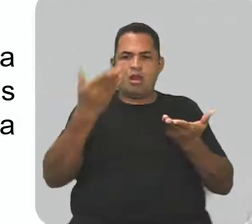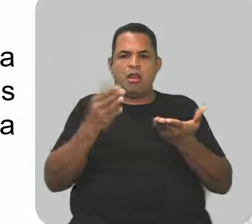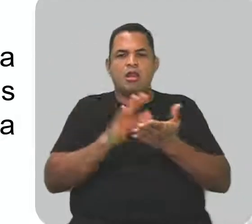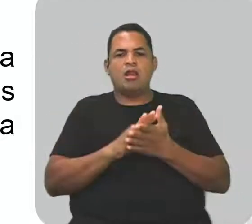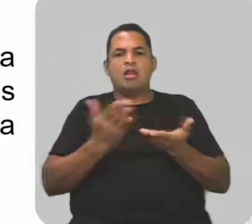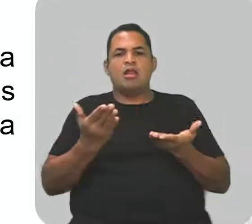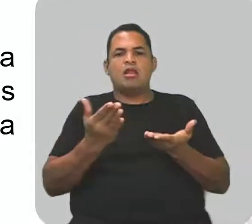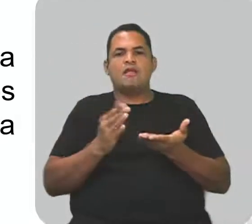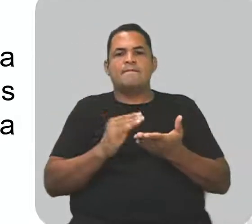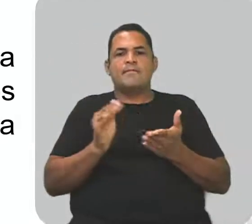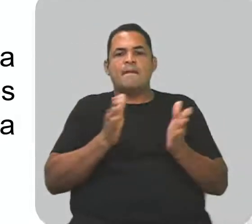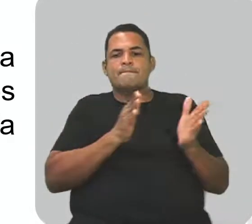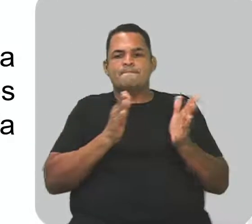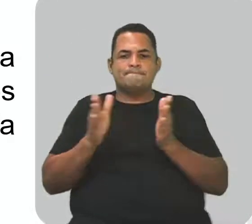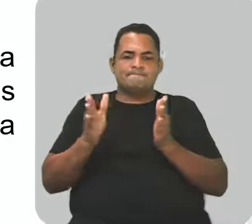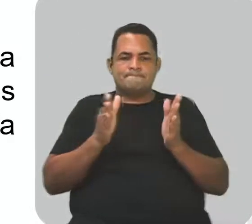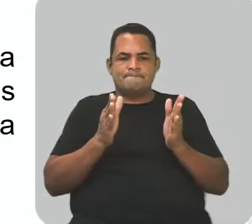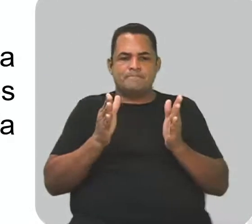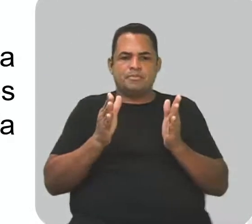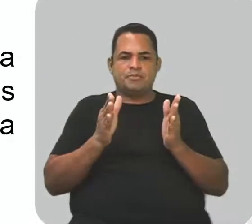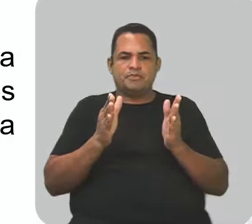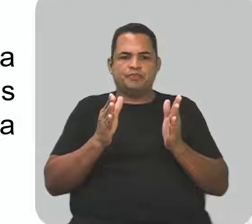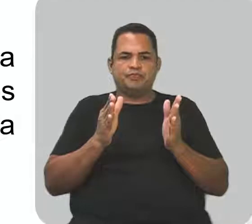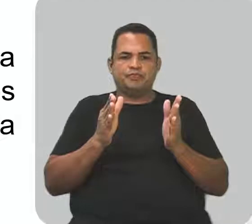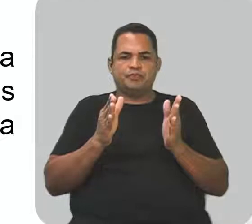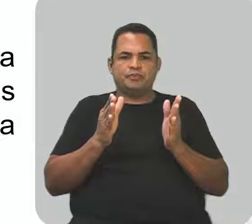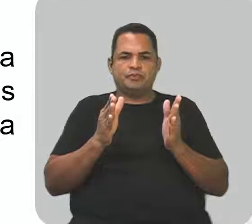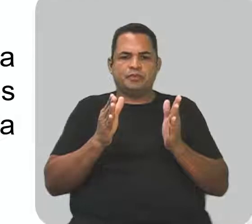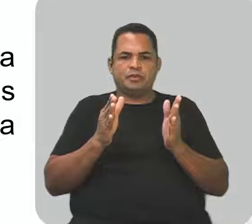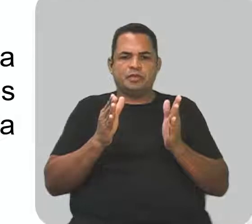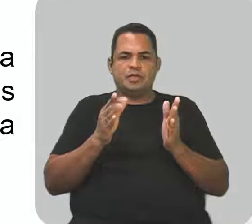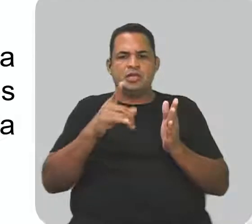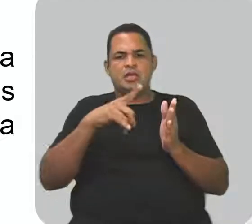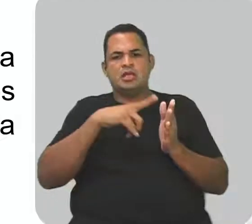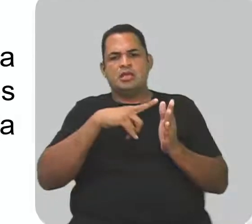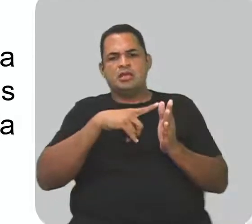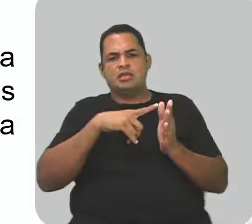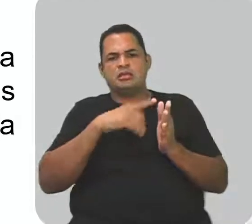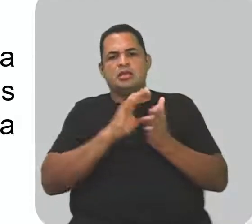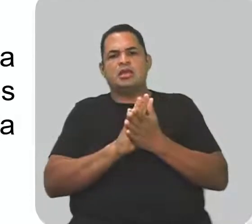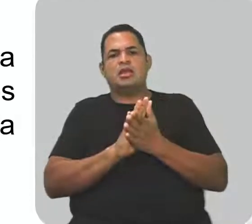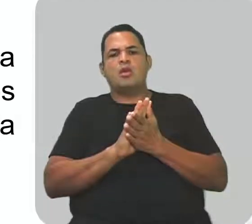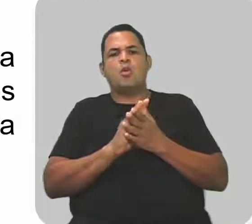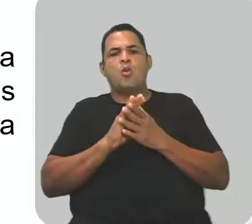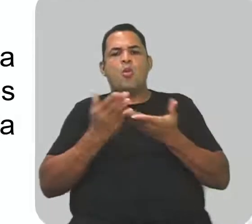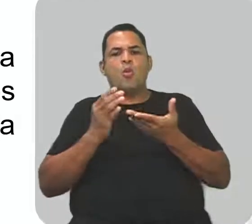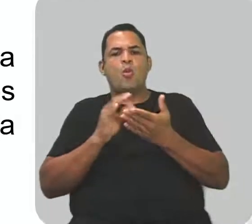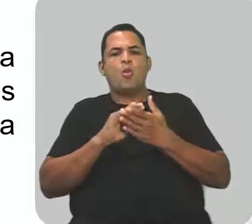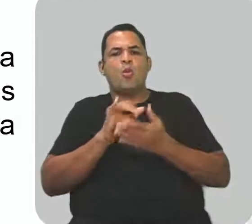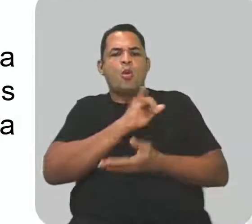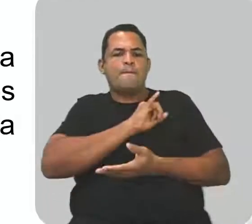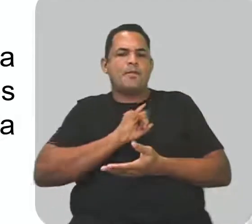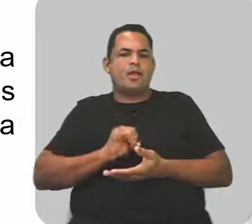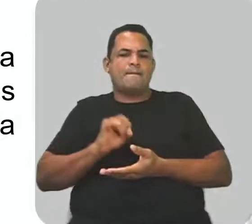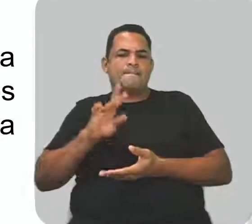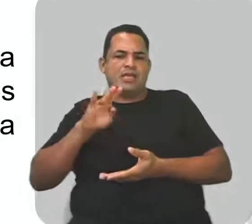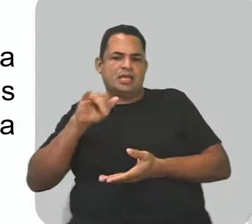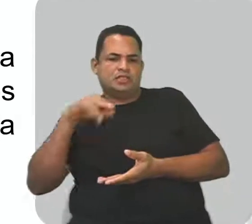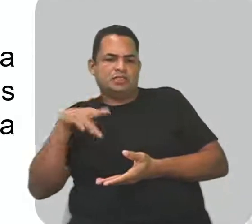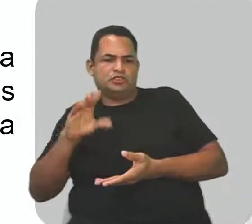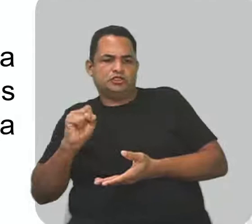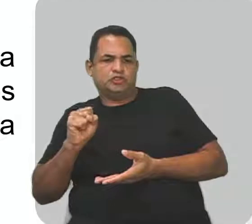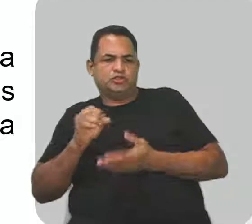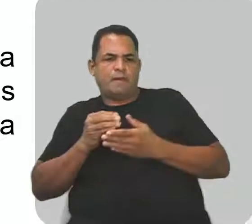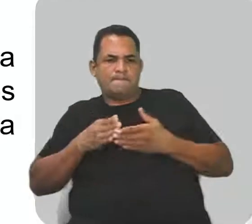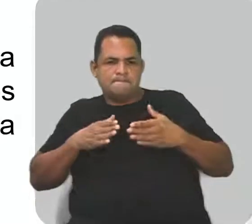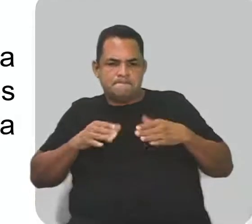Alta Idade Média é aquele período em que coexistiu o Império Bizantino, o avanço dos árabes